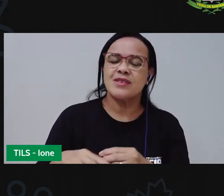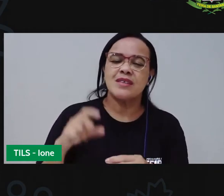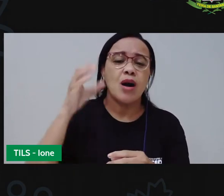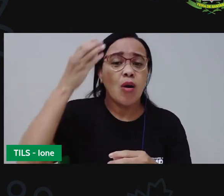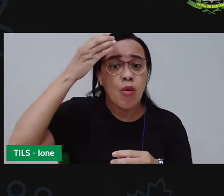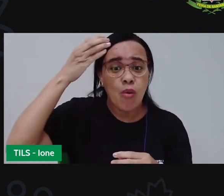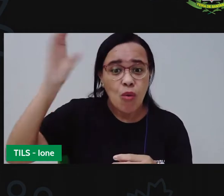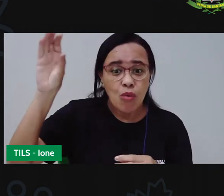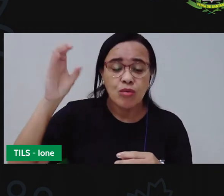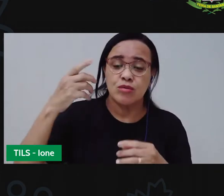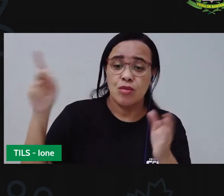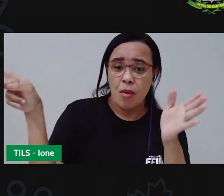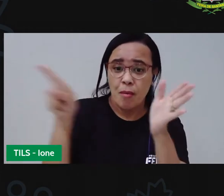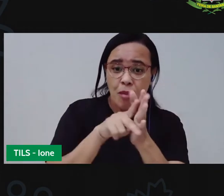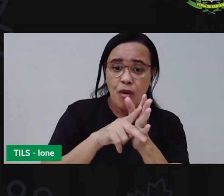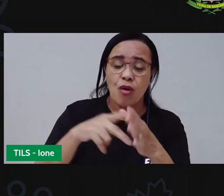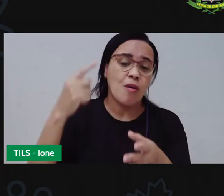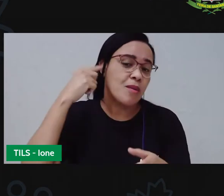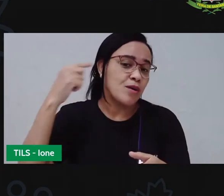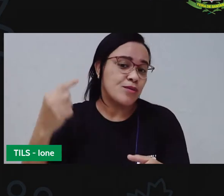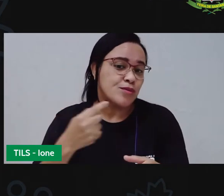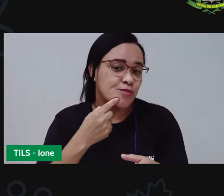pessoas que não são ouvintes.